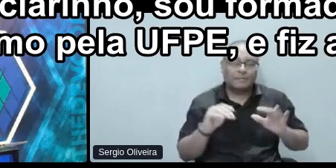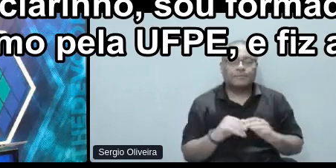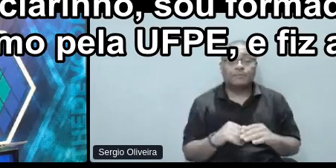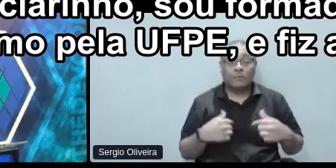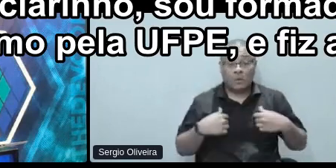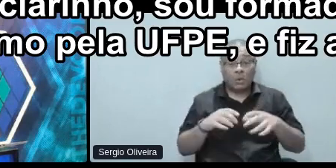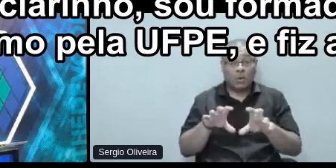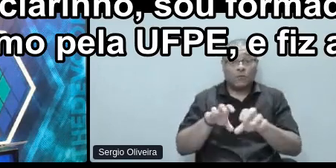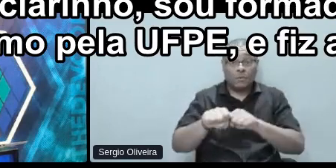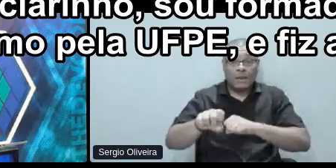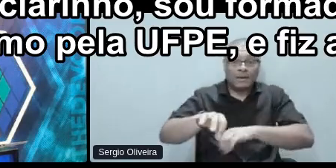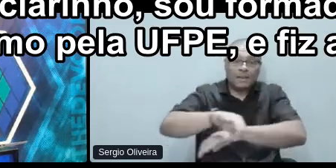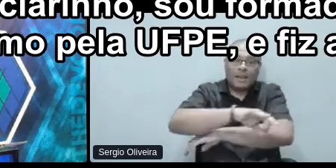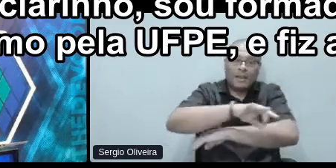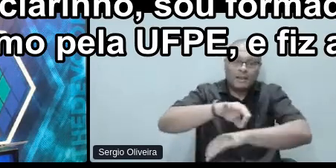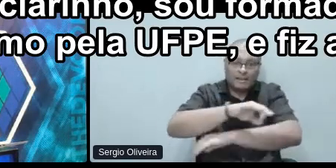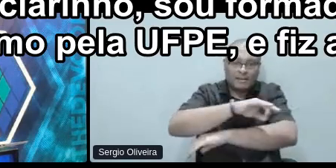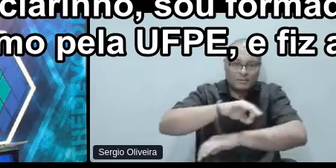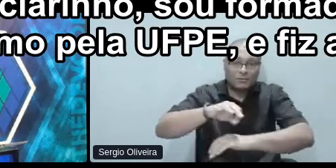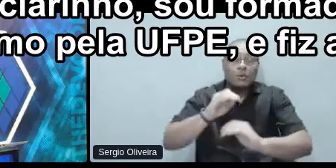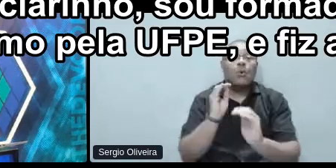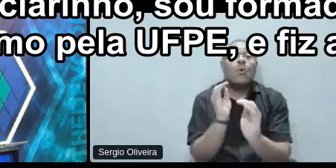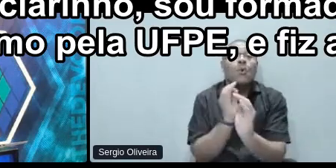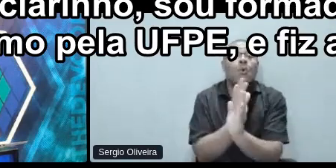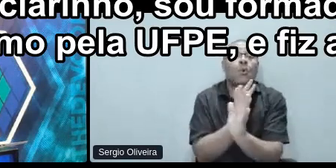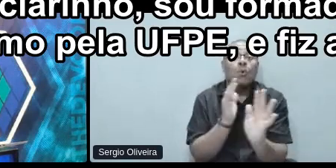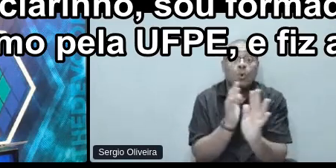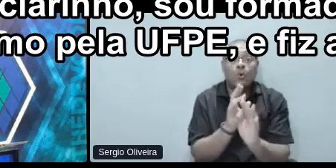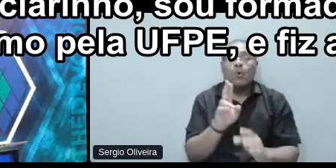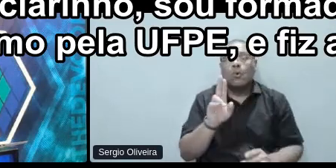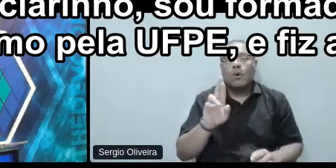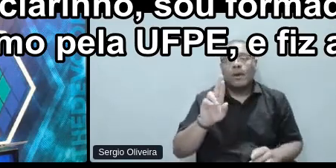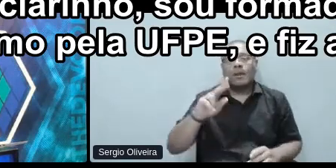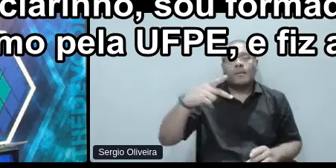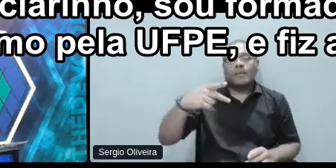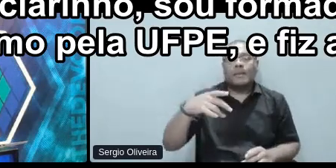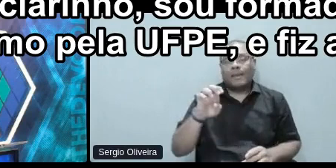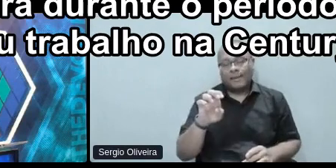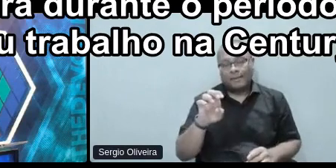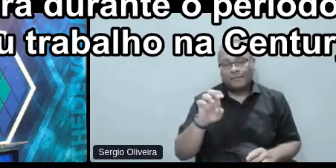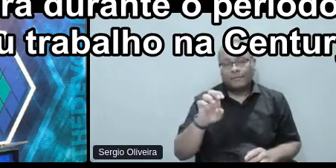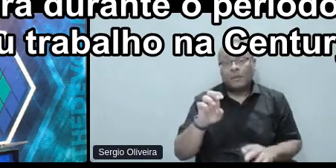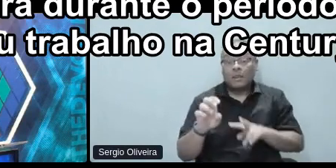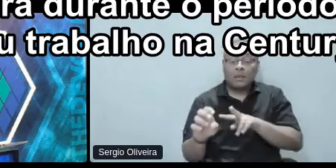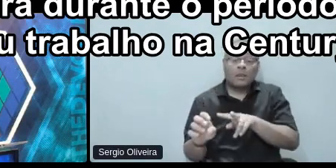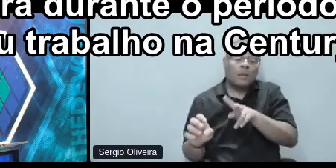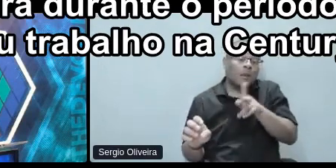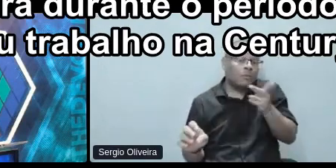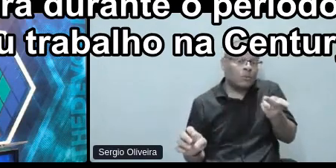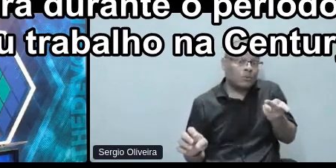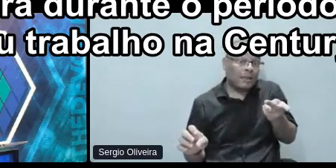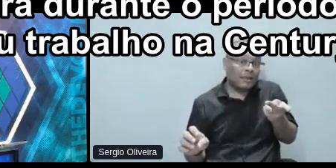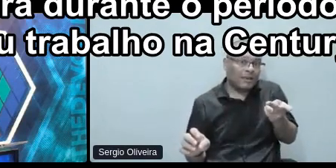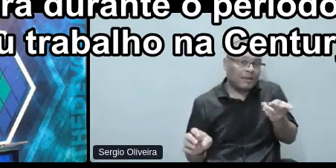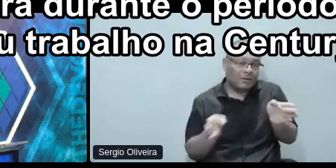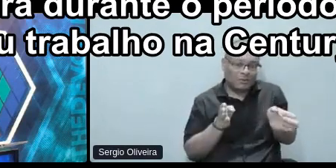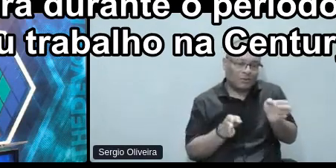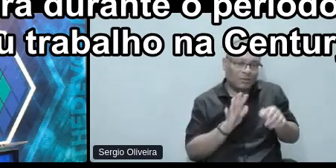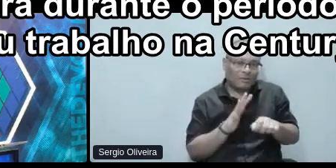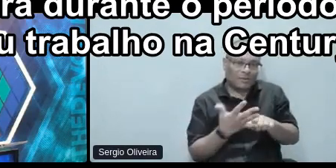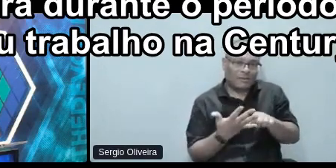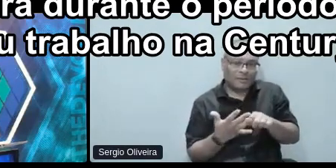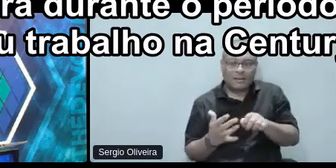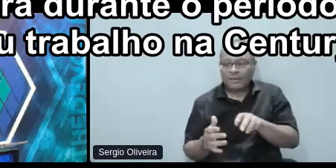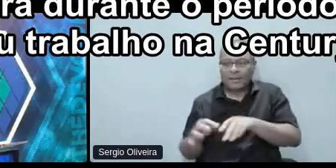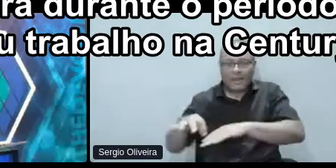formada em arquitetura e urbanismo pela URPE, e fiz a minha transição de carreira durante o período de pandemia,